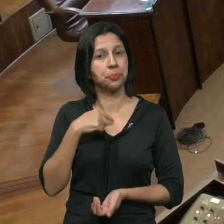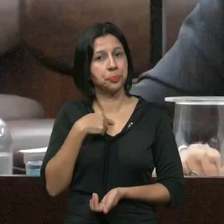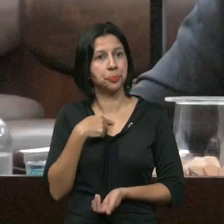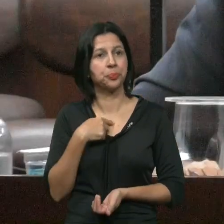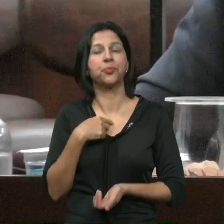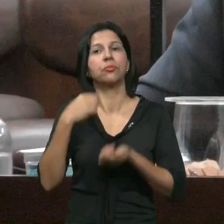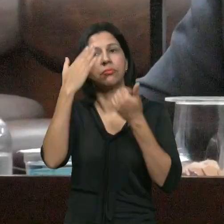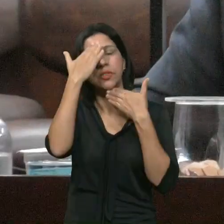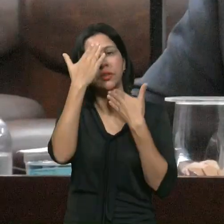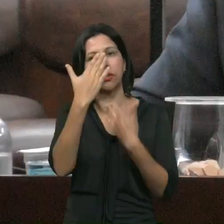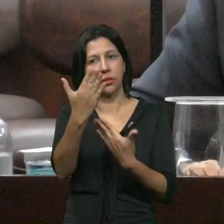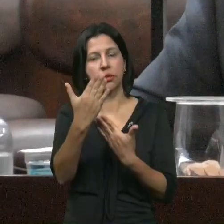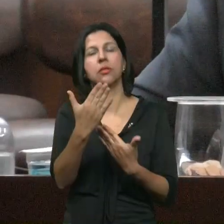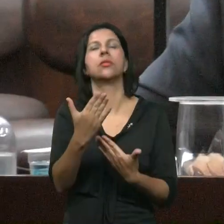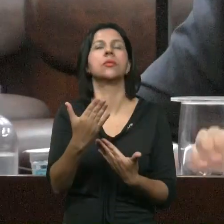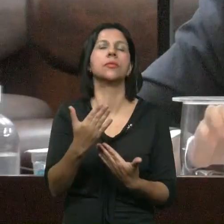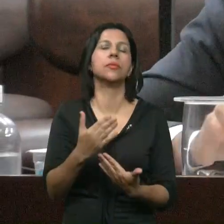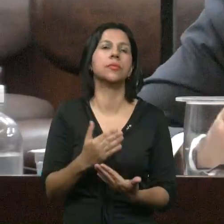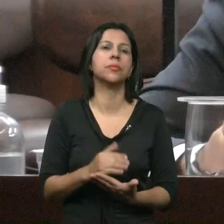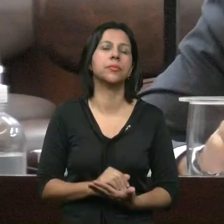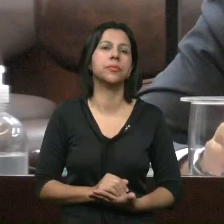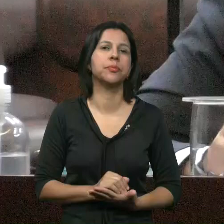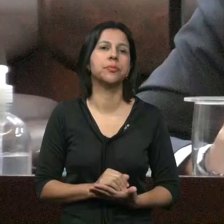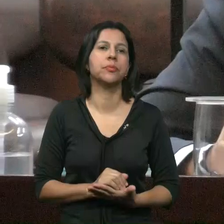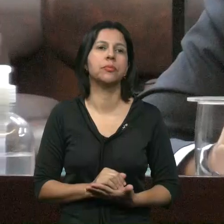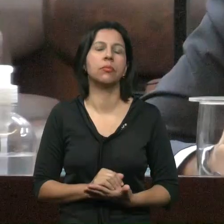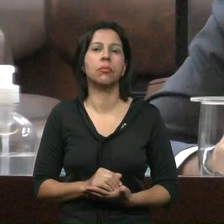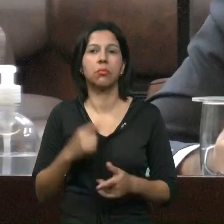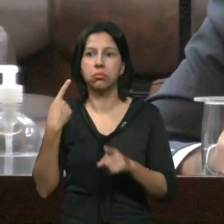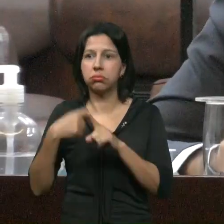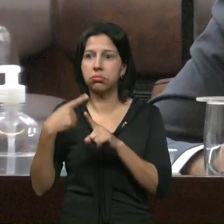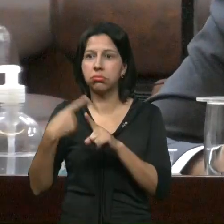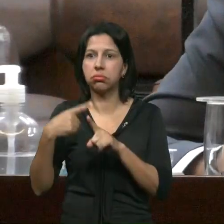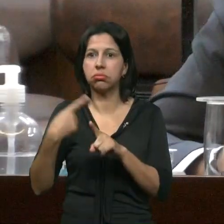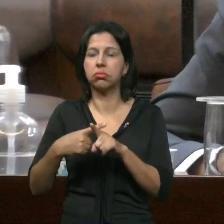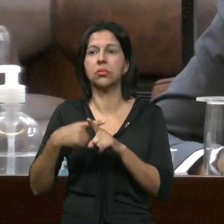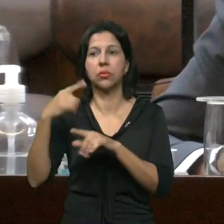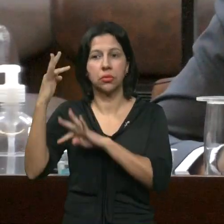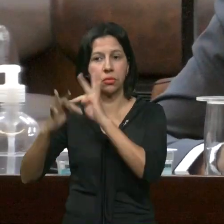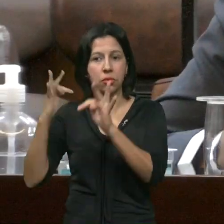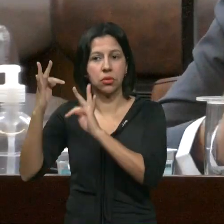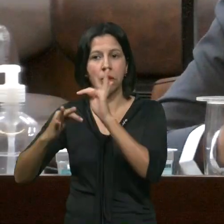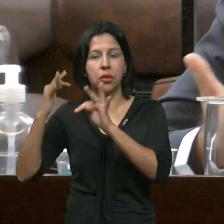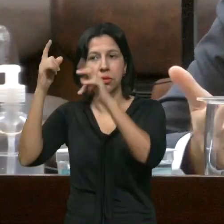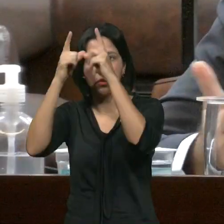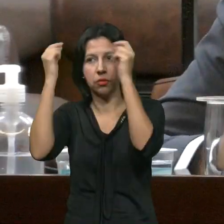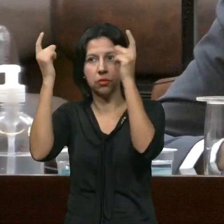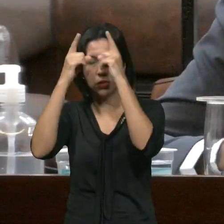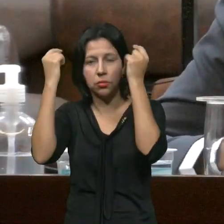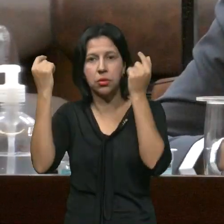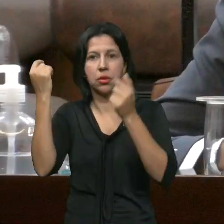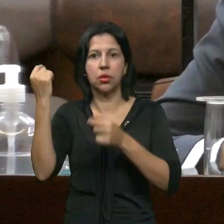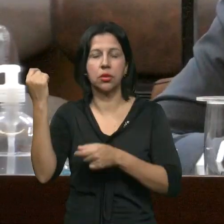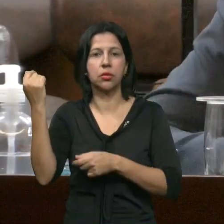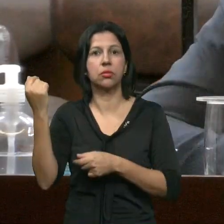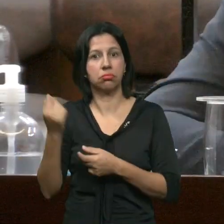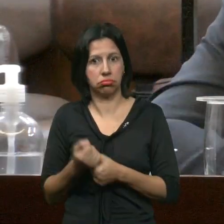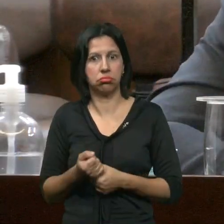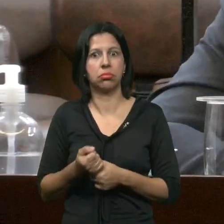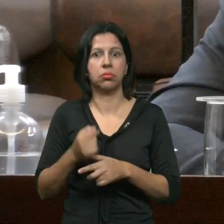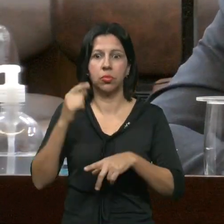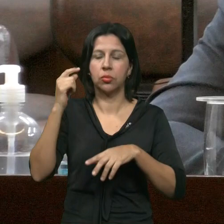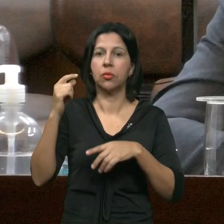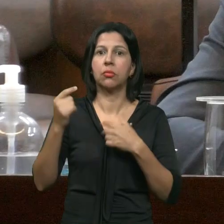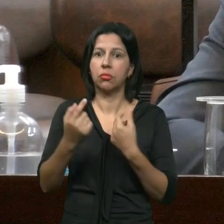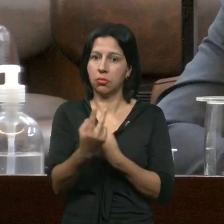Agradecer A vossa excelência Muita procura Dos técnicos De enfermagem A esse vereador Aqui Agente Federal Júnior